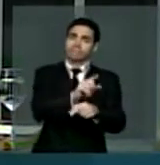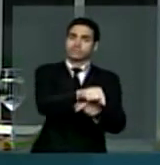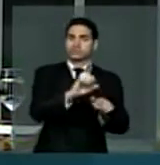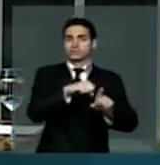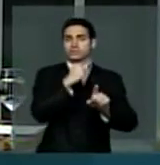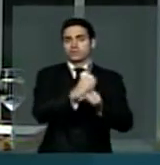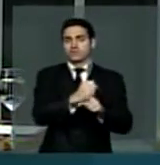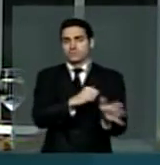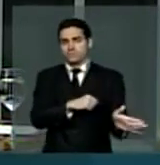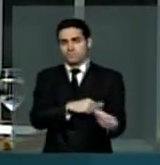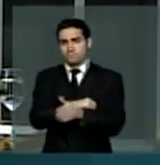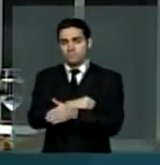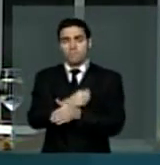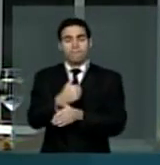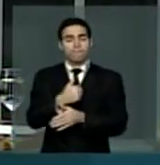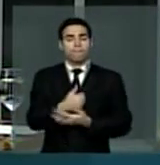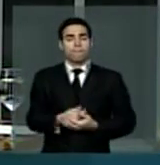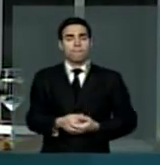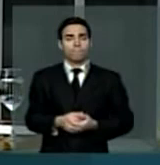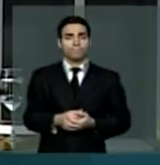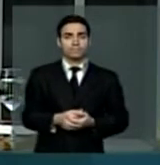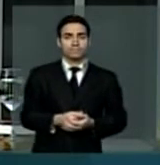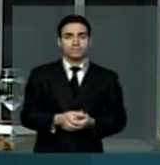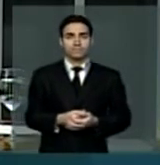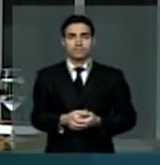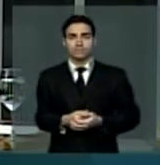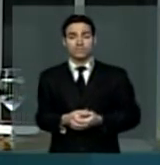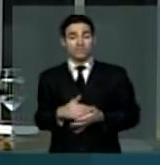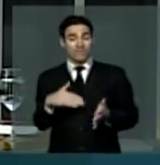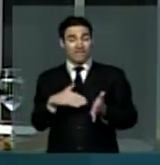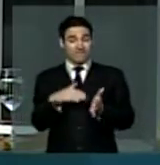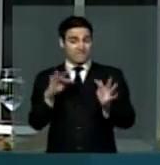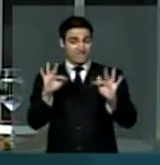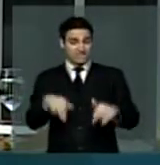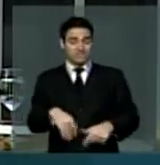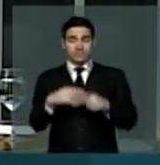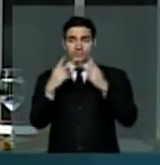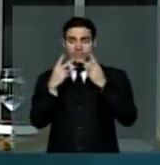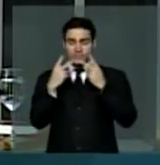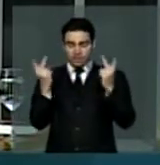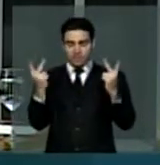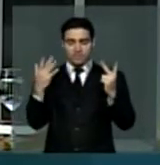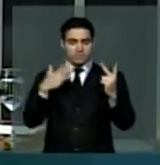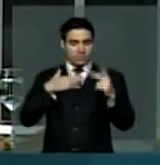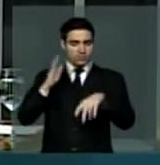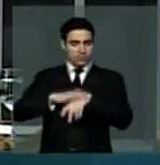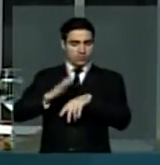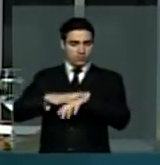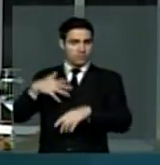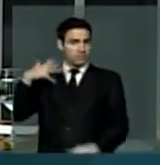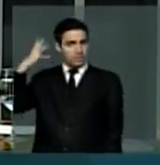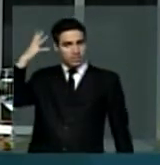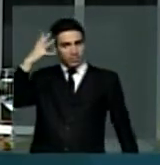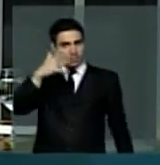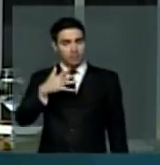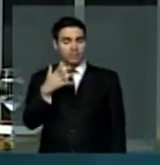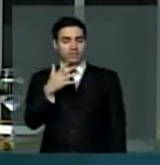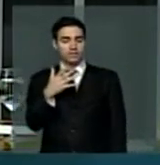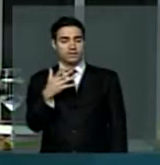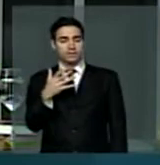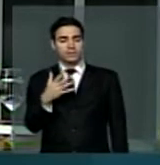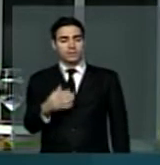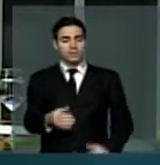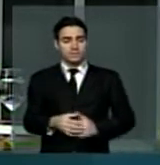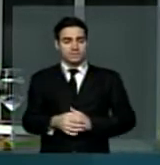quero concluir, Sr. Presidente, esse nosso pronunciamento e